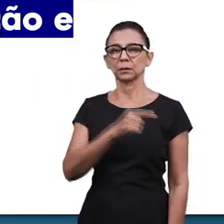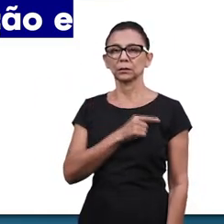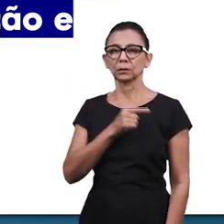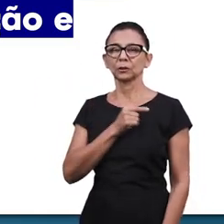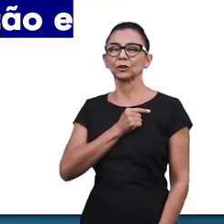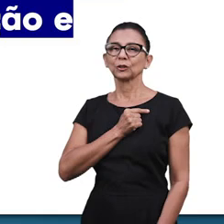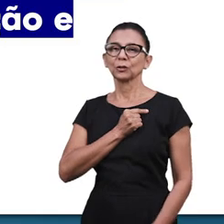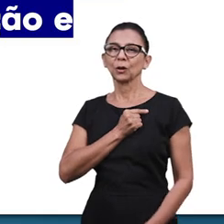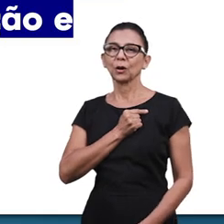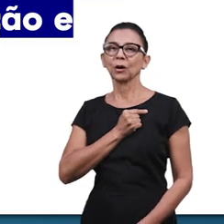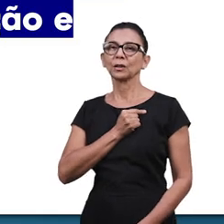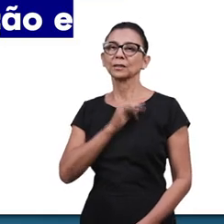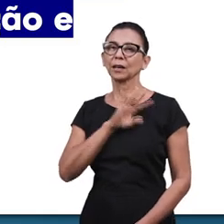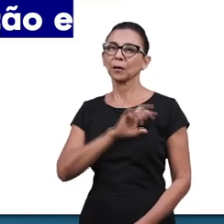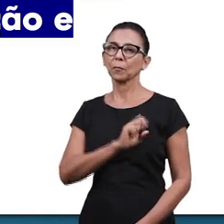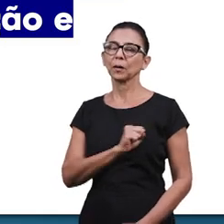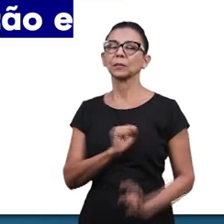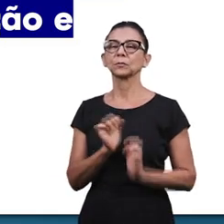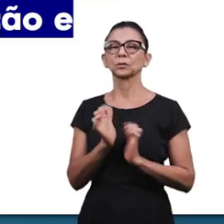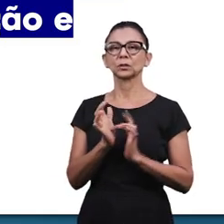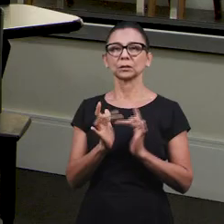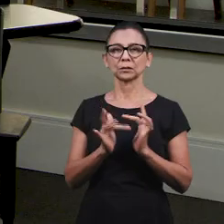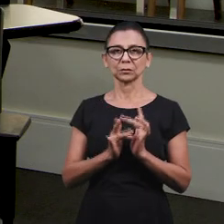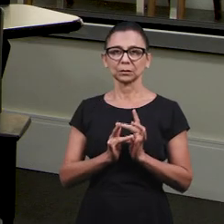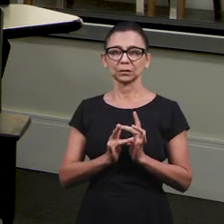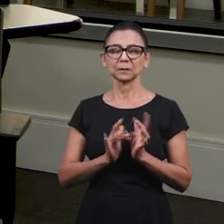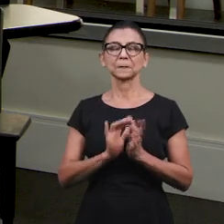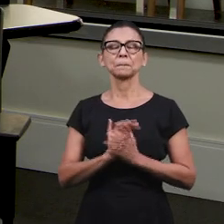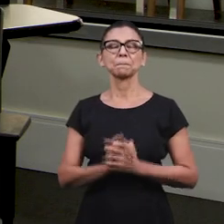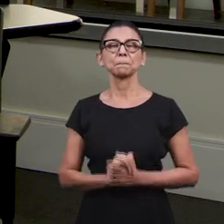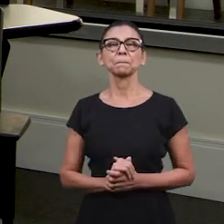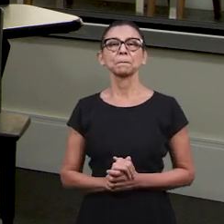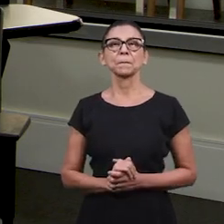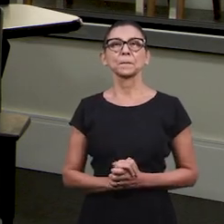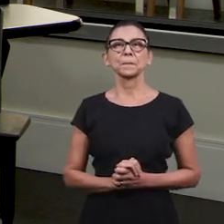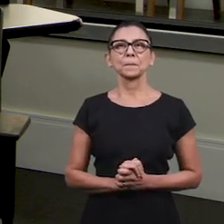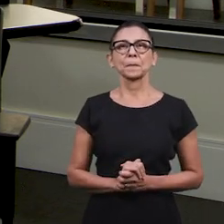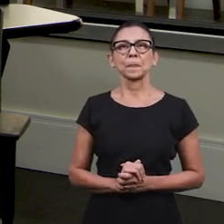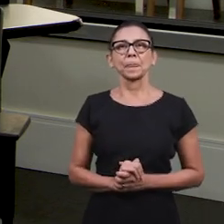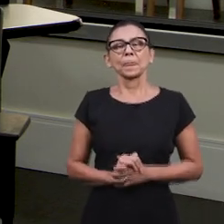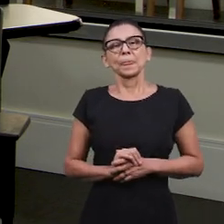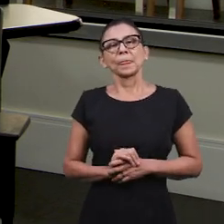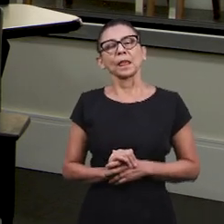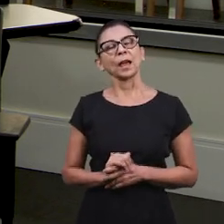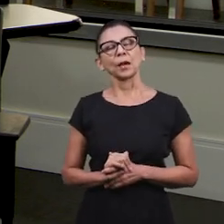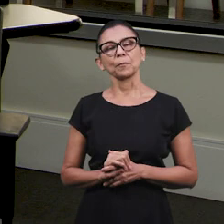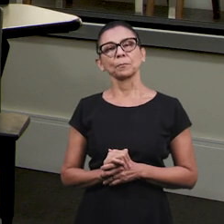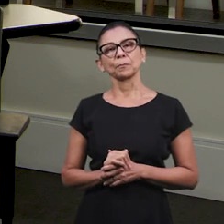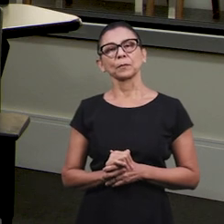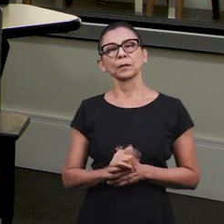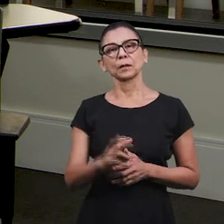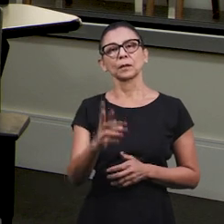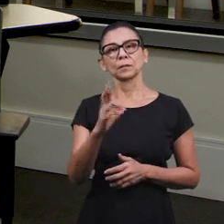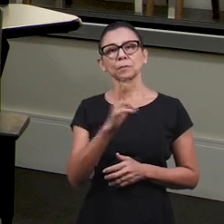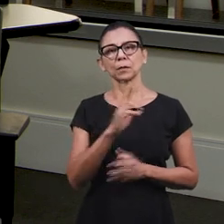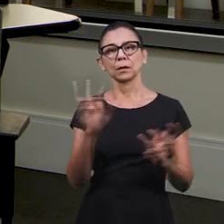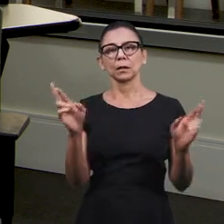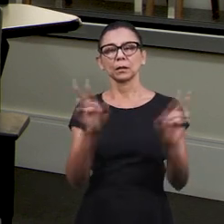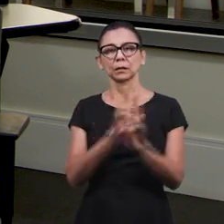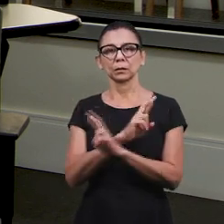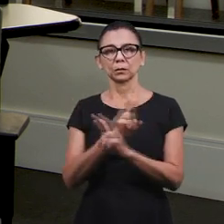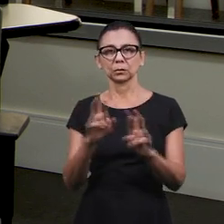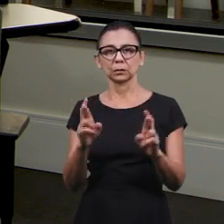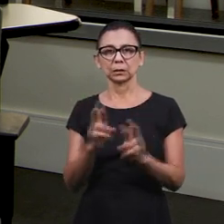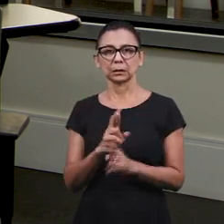o guardamos com zelo no nosso coração. Ela estava dando uma resposta relacionada a lugares onde Jesus